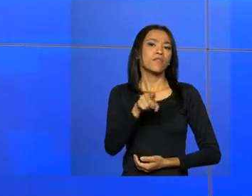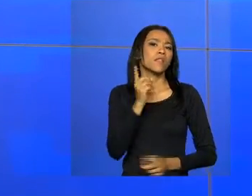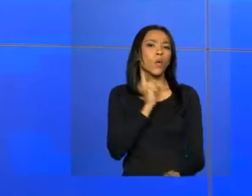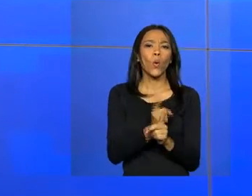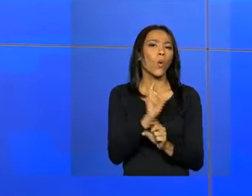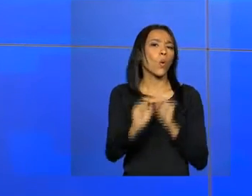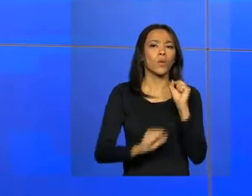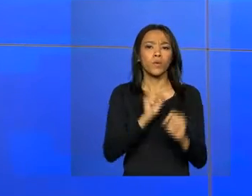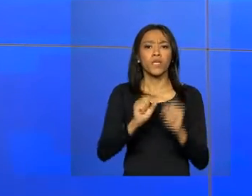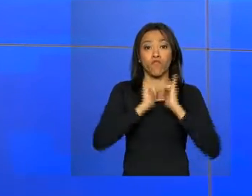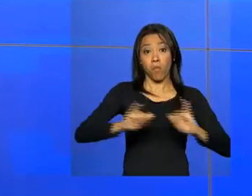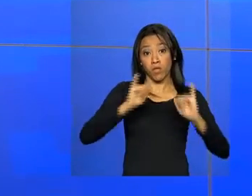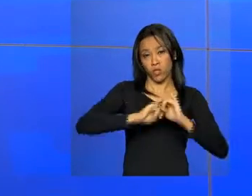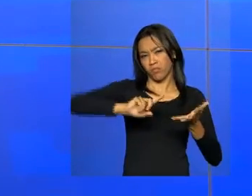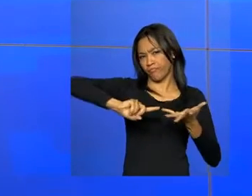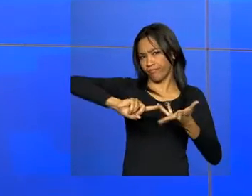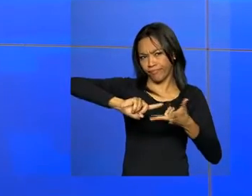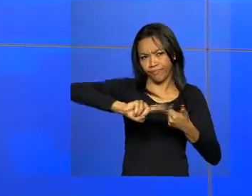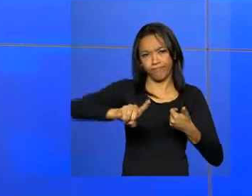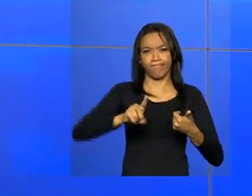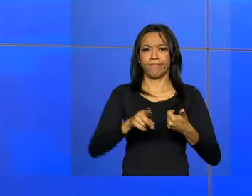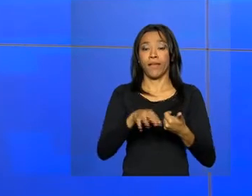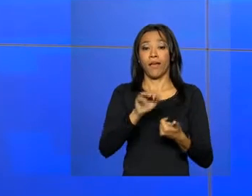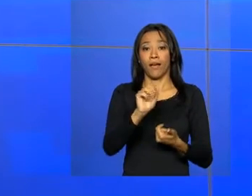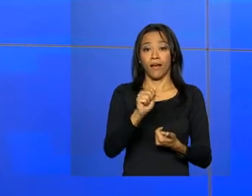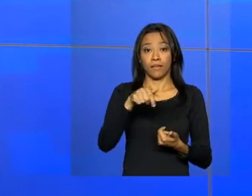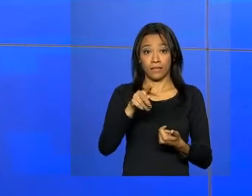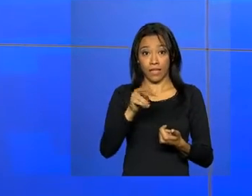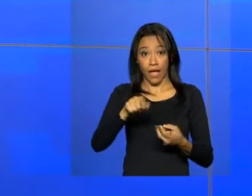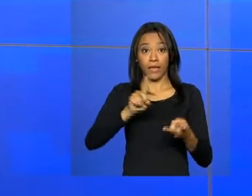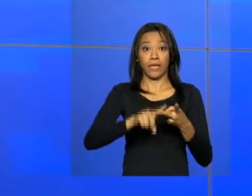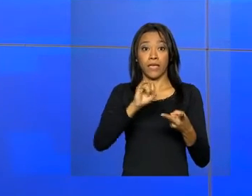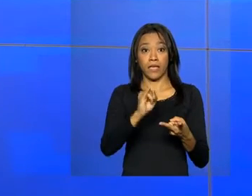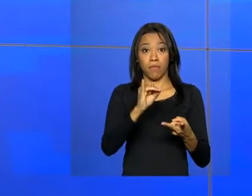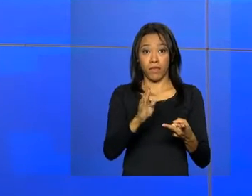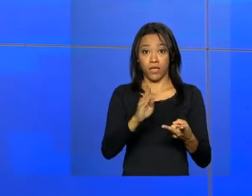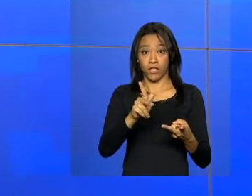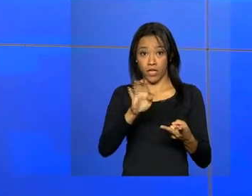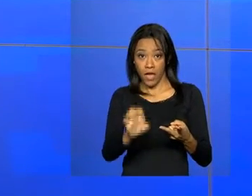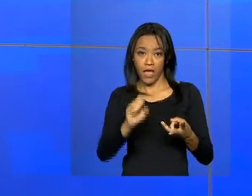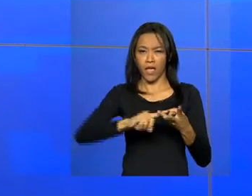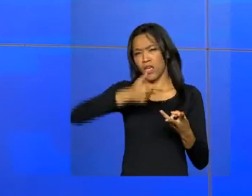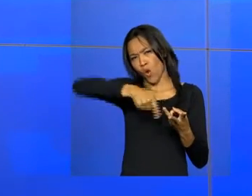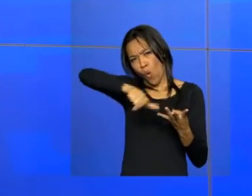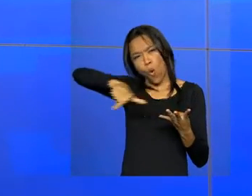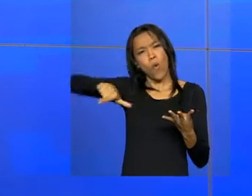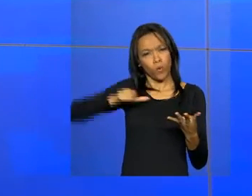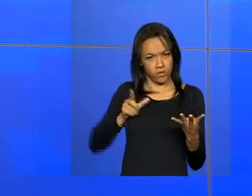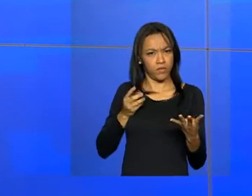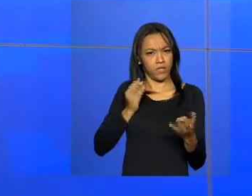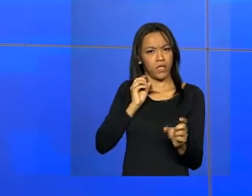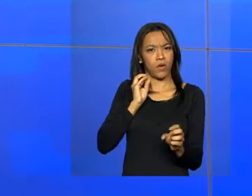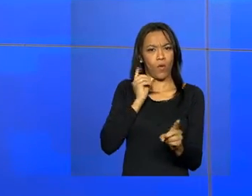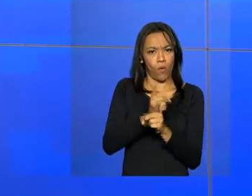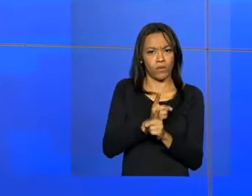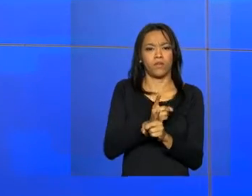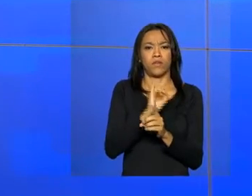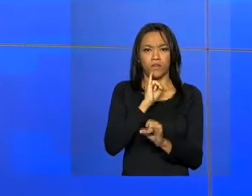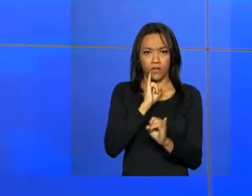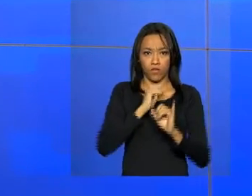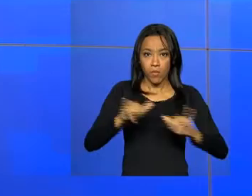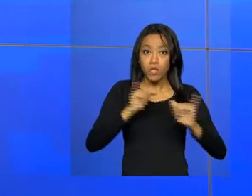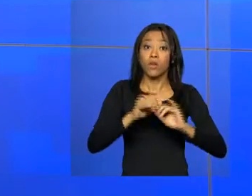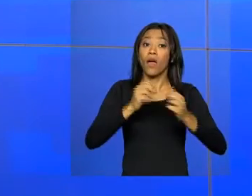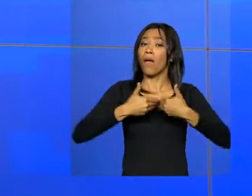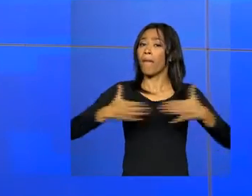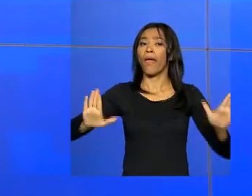você encontra dados de várias fontes, como Antac, IBGE, companhia DOLCAS e entre outras. O sistema webportos é aberto